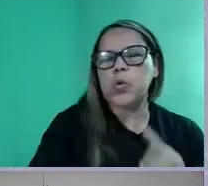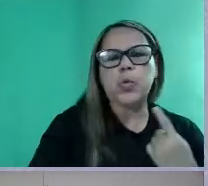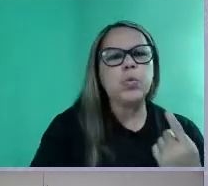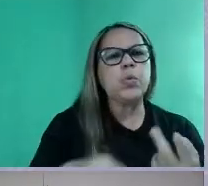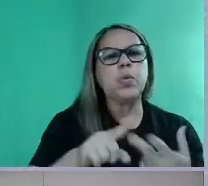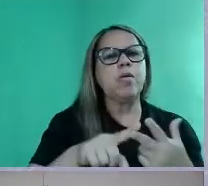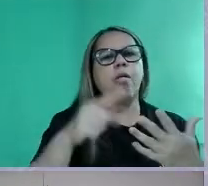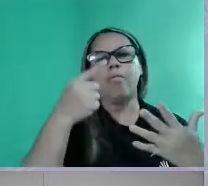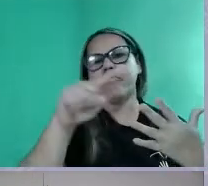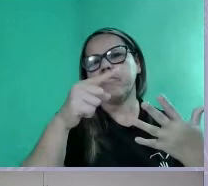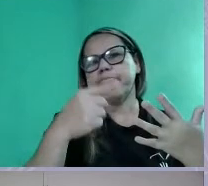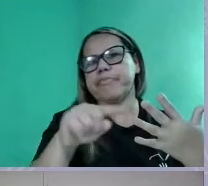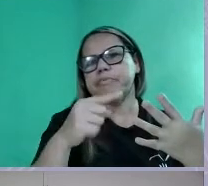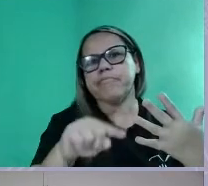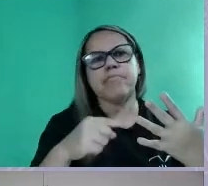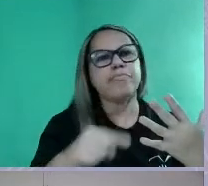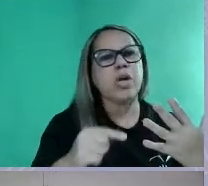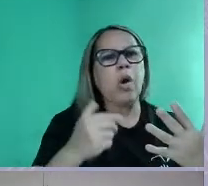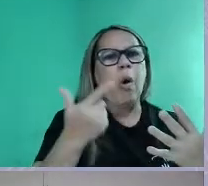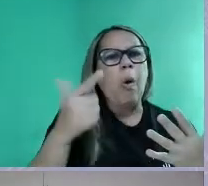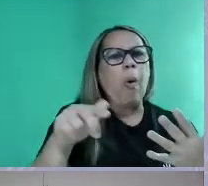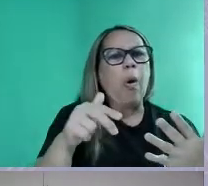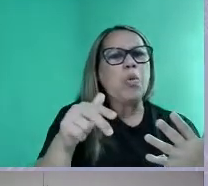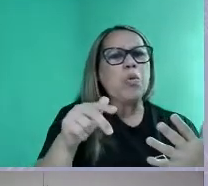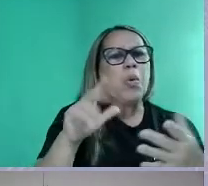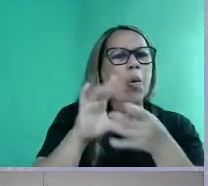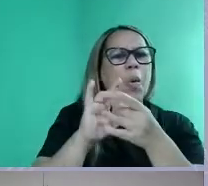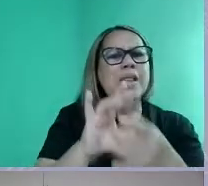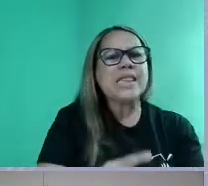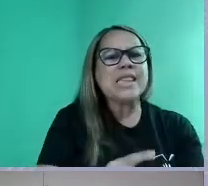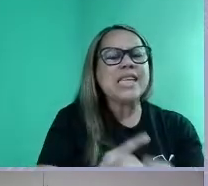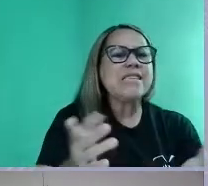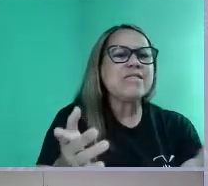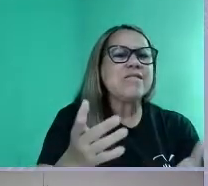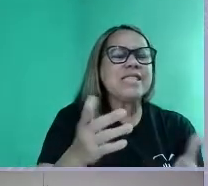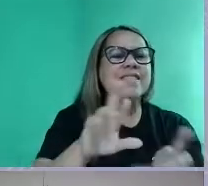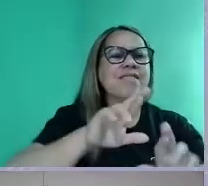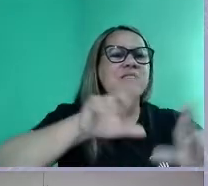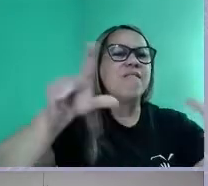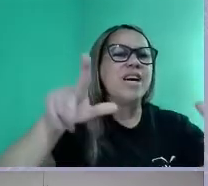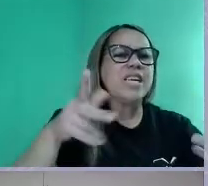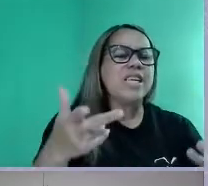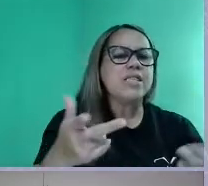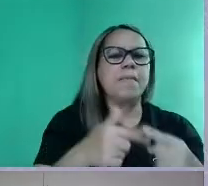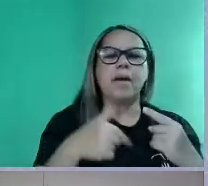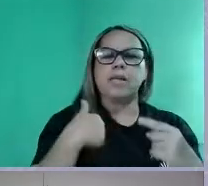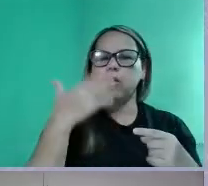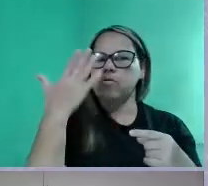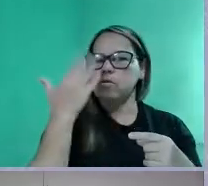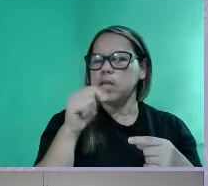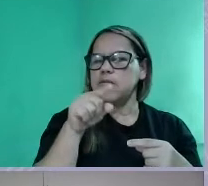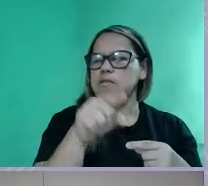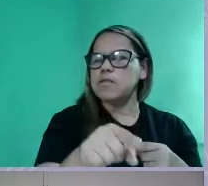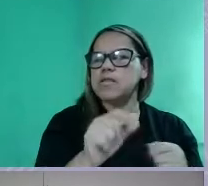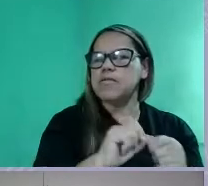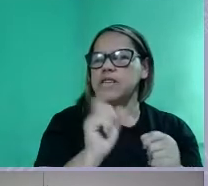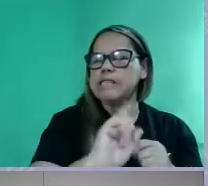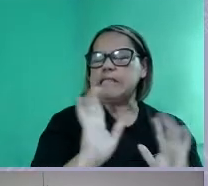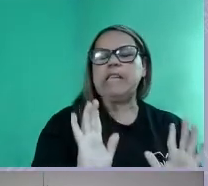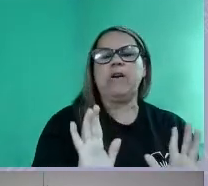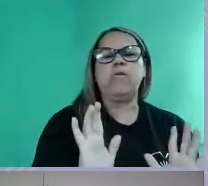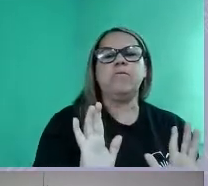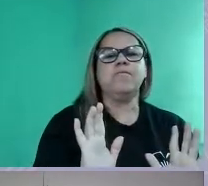Enfim, um outro contexto que não seja esse. Então, é foco temático distorcido. Mas eu sei que vocês não fizeram desse jeito, né?